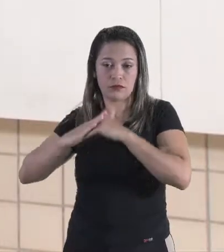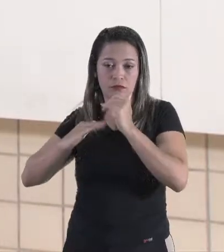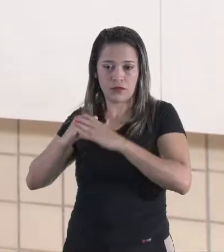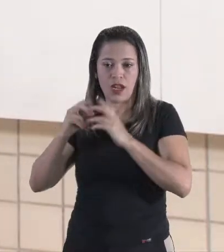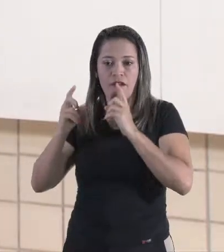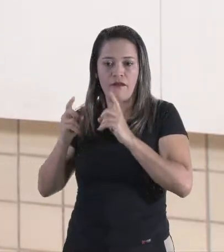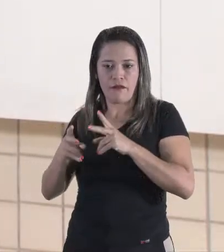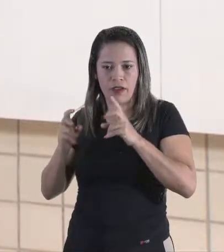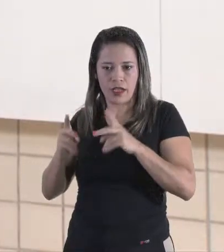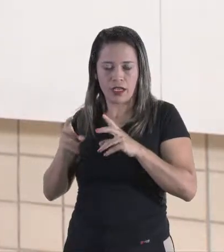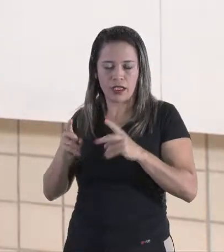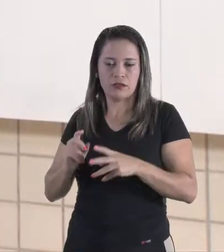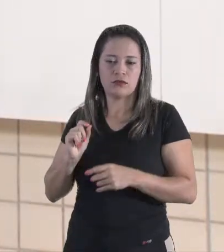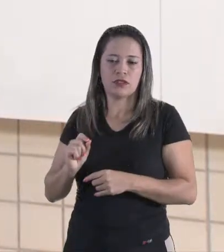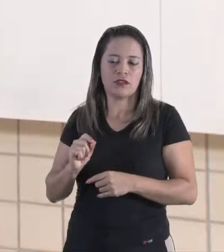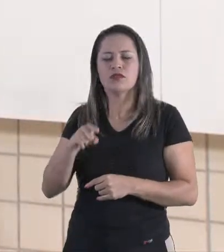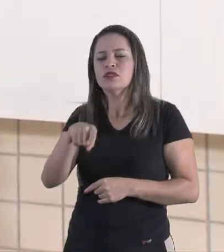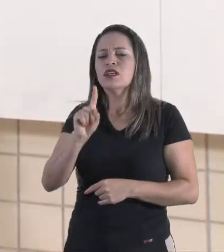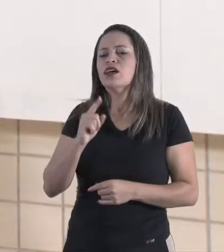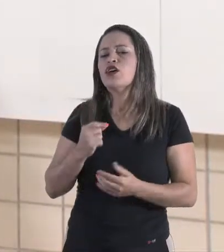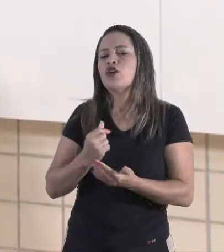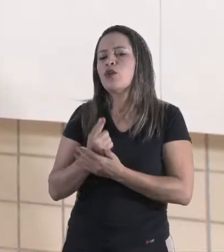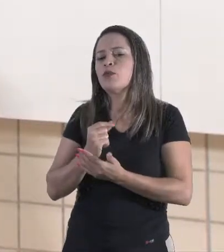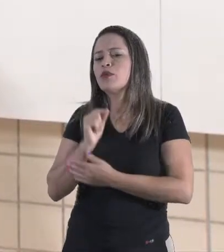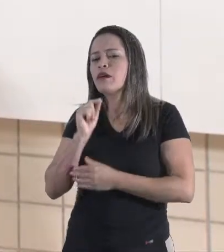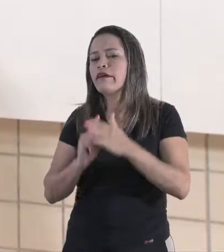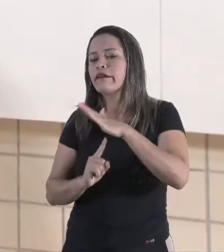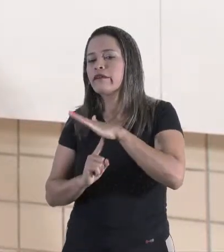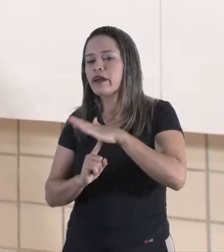vende o quê? O você compra lá na feira? Fala para mim.